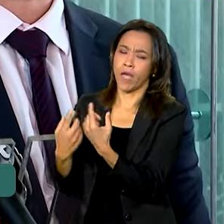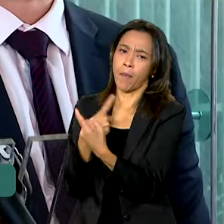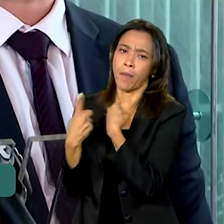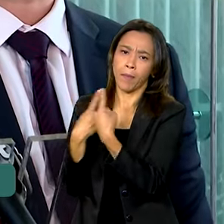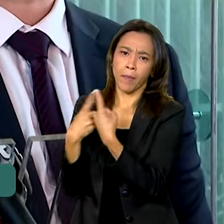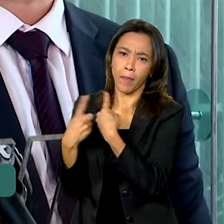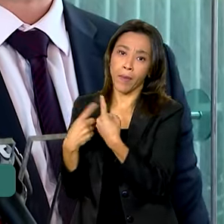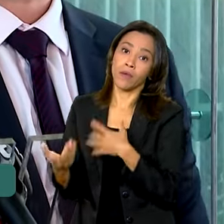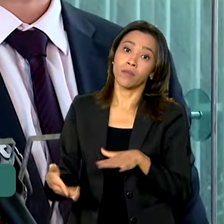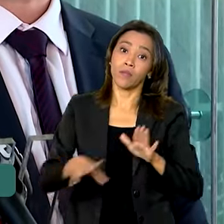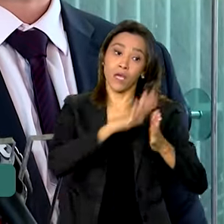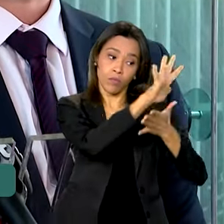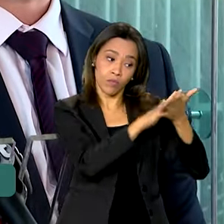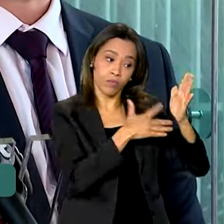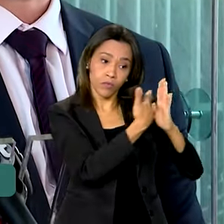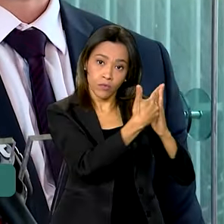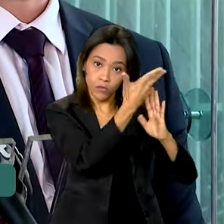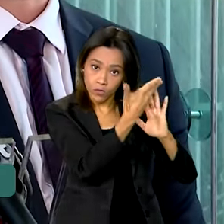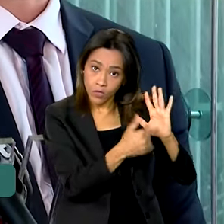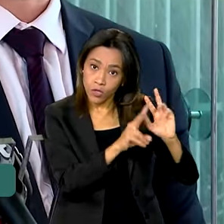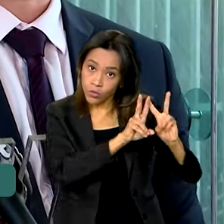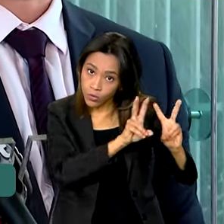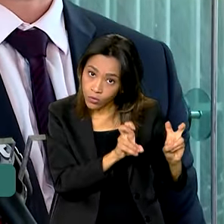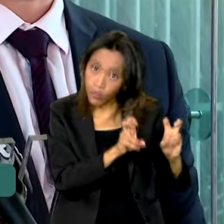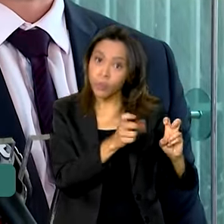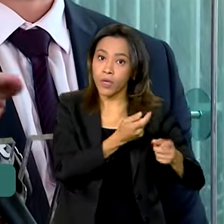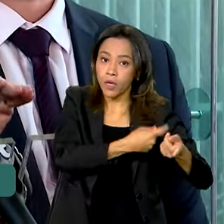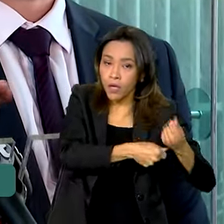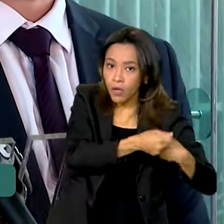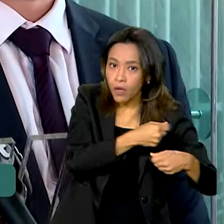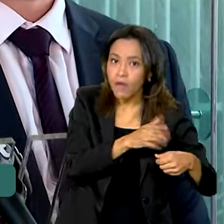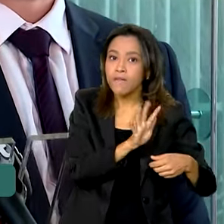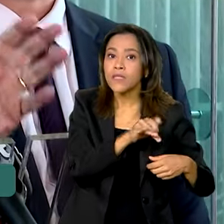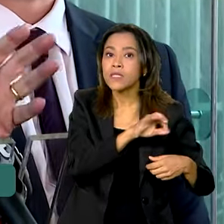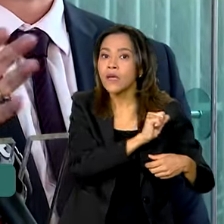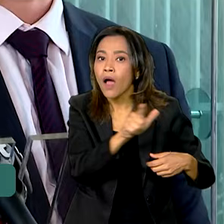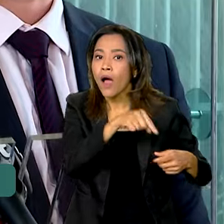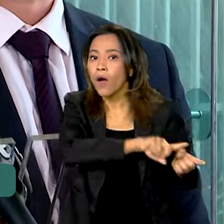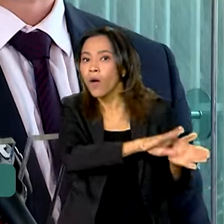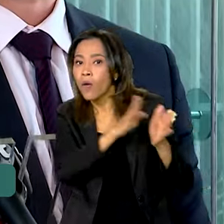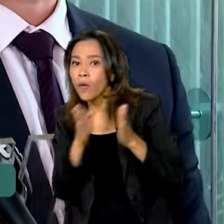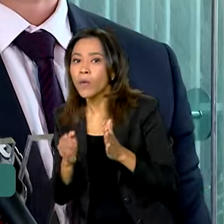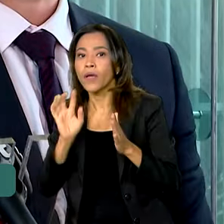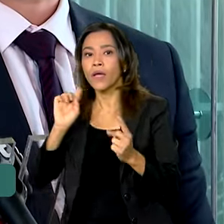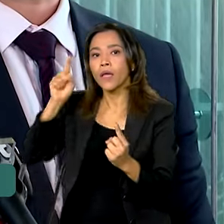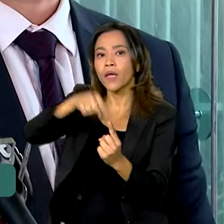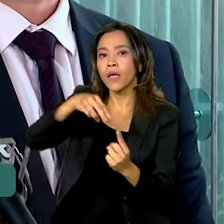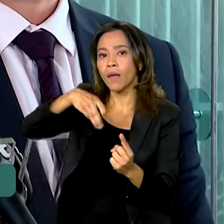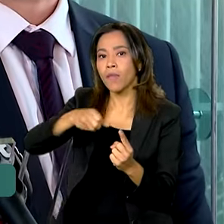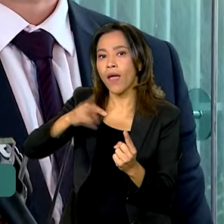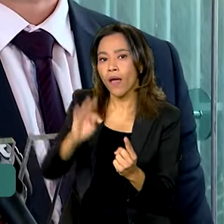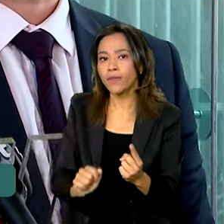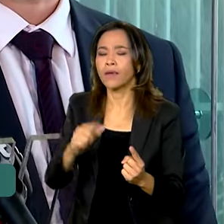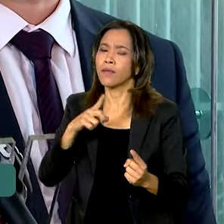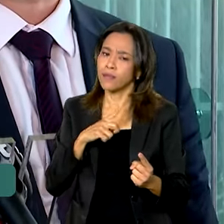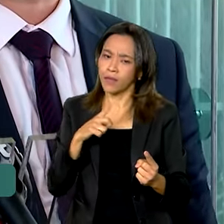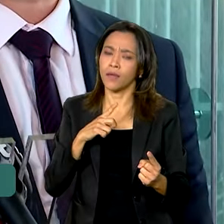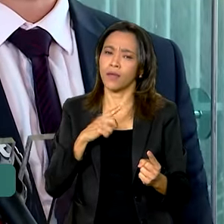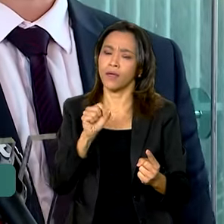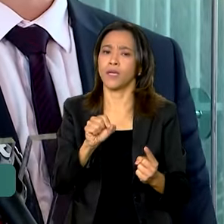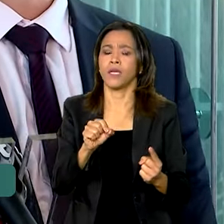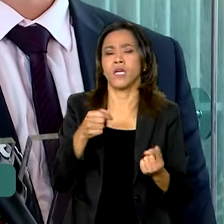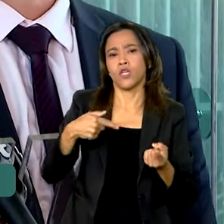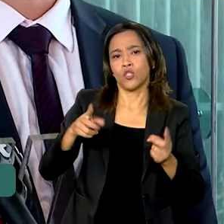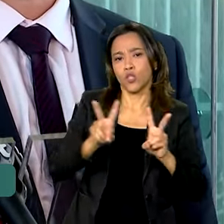fiscal de um lado e o decreto da meta contínua do outro estabelecem, tanto do ponto de vista fiscal quanto do ponto de vista de